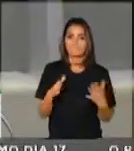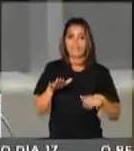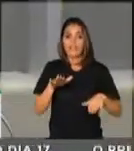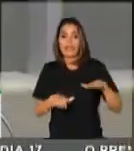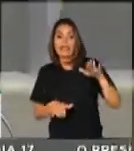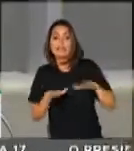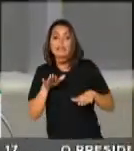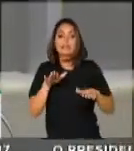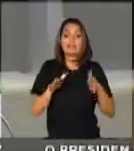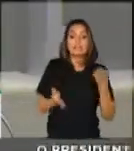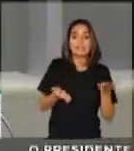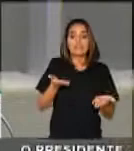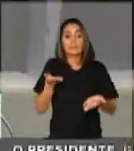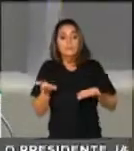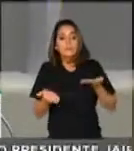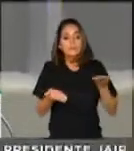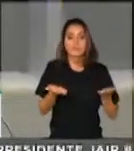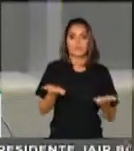equilíbrio,